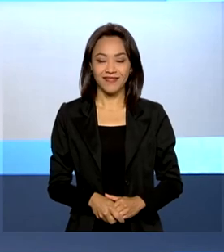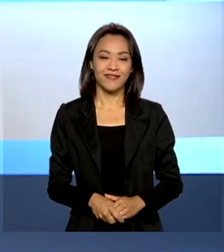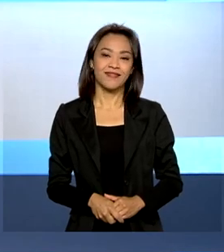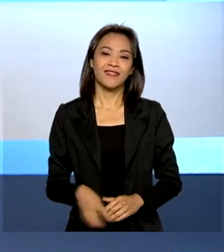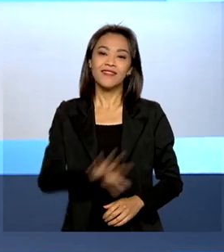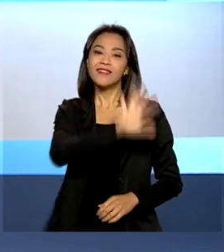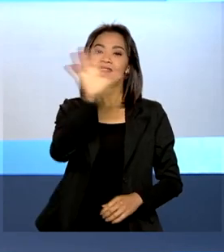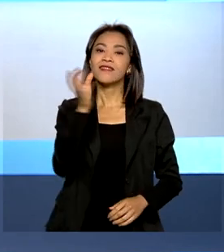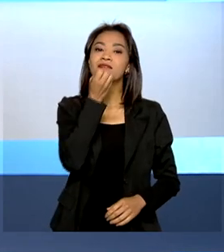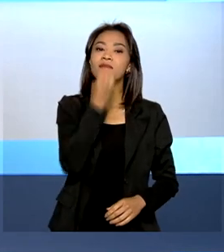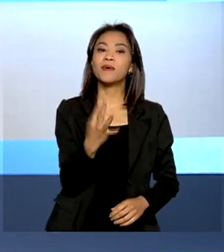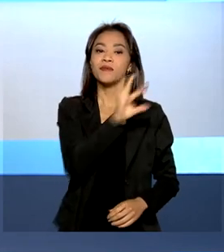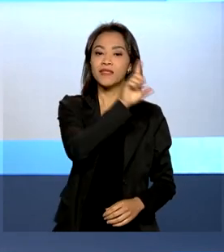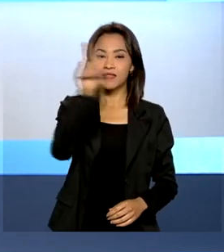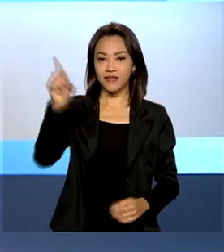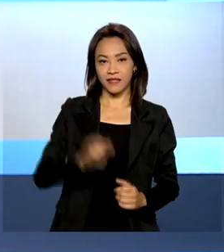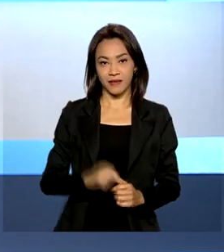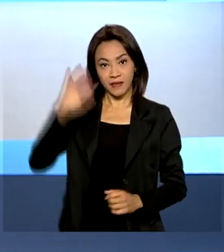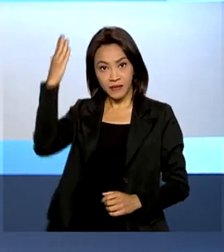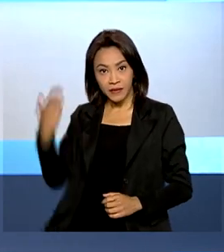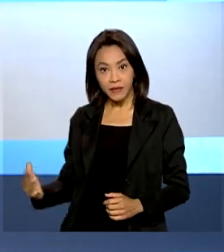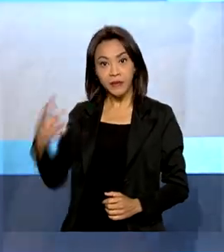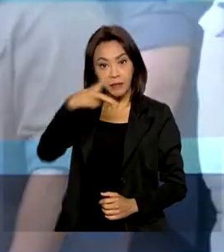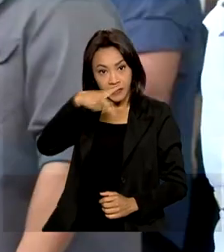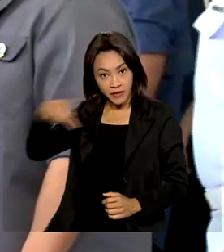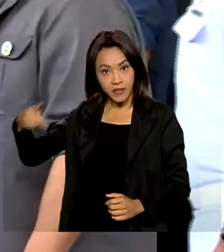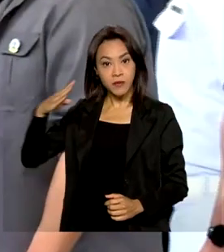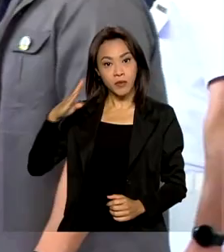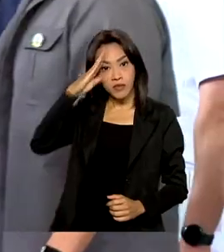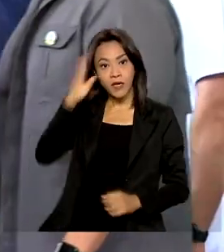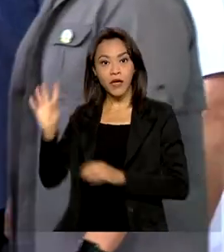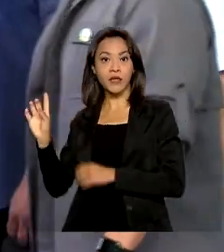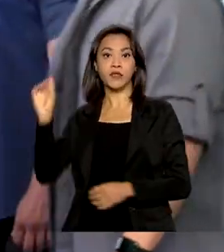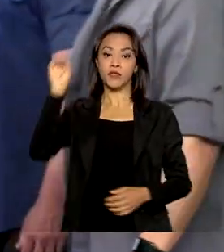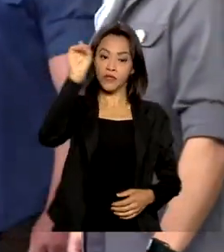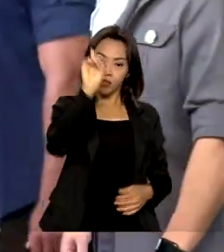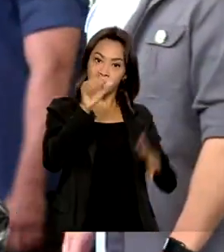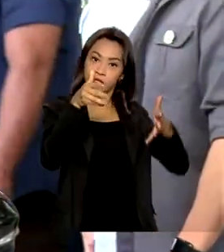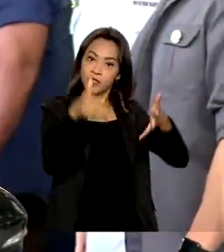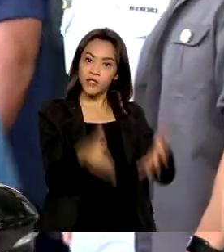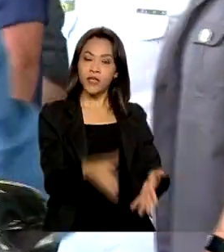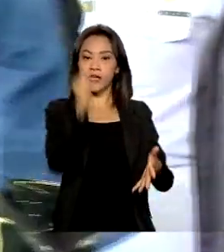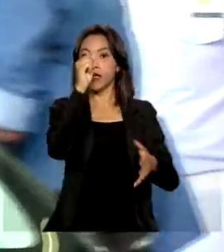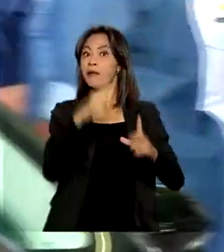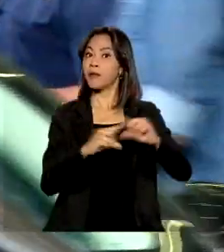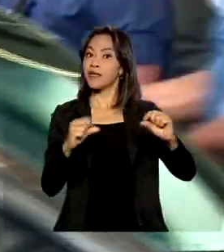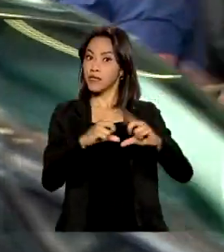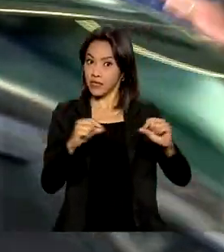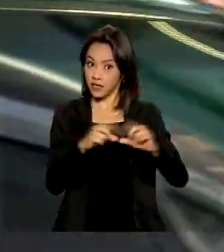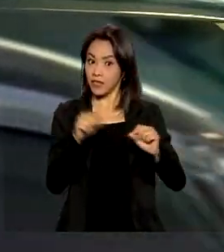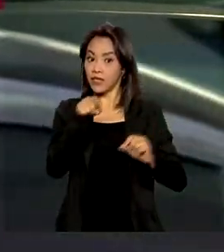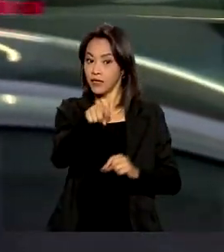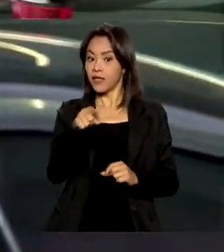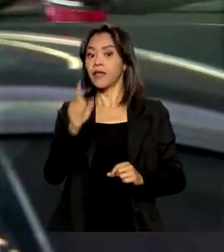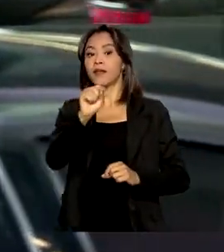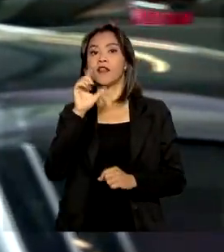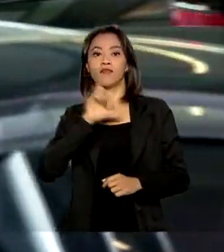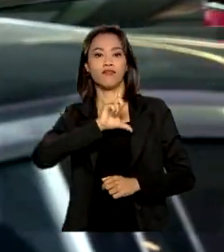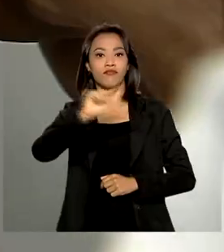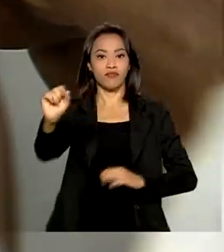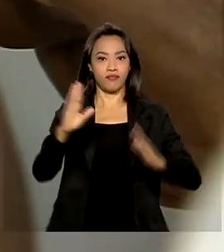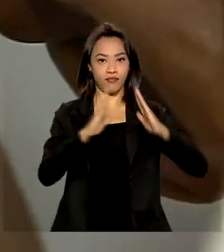Olá, bom dia. Presidente Bolsonaro chega em Brasília após receber alta de hospital em São Paulo.